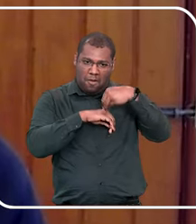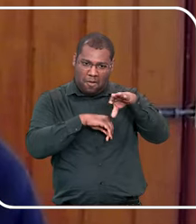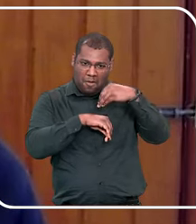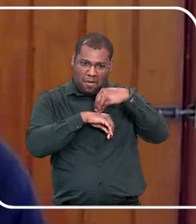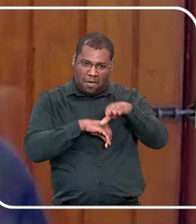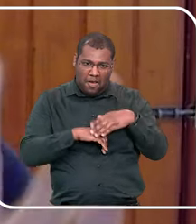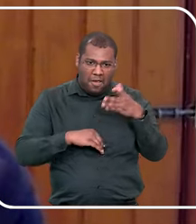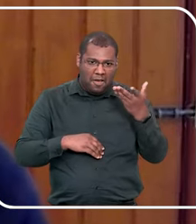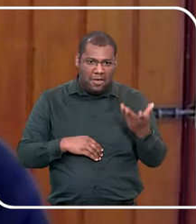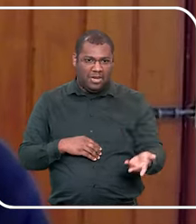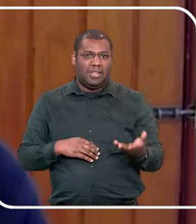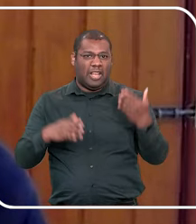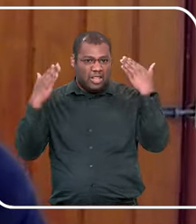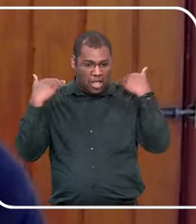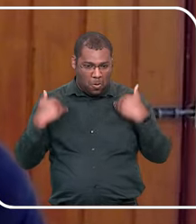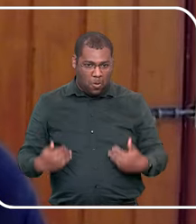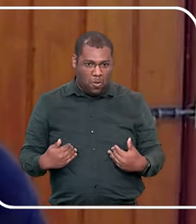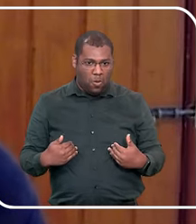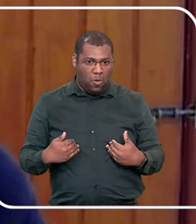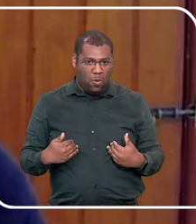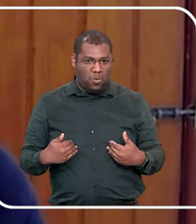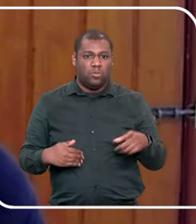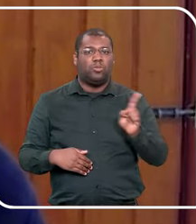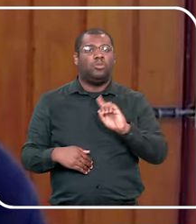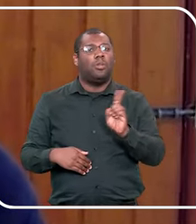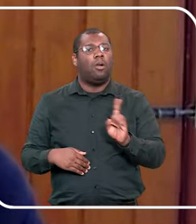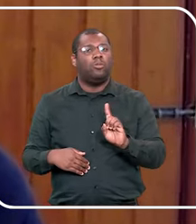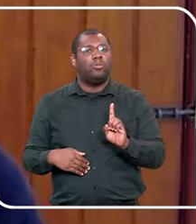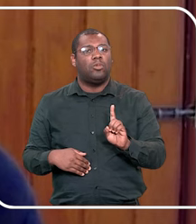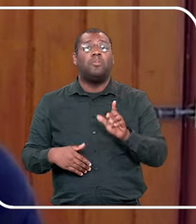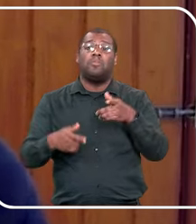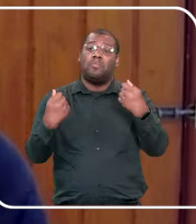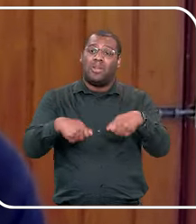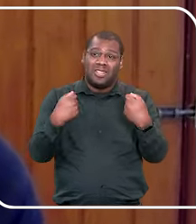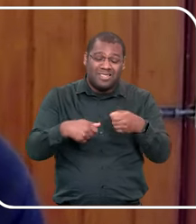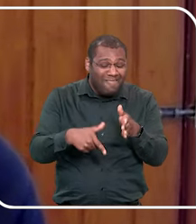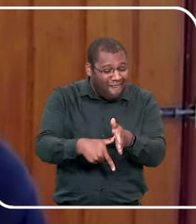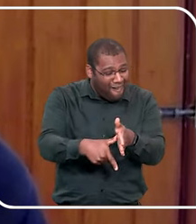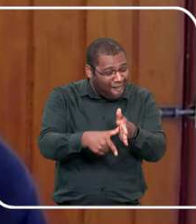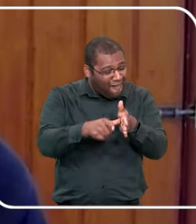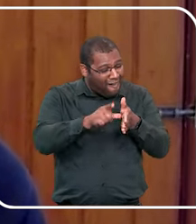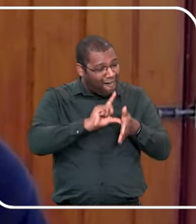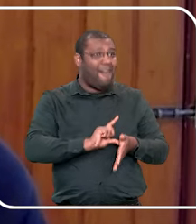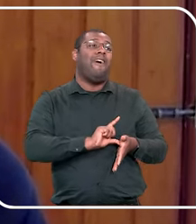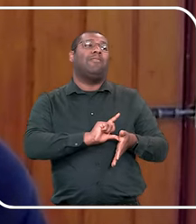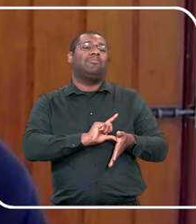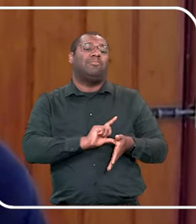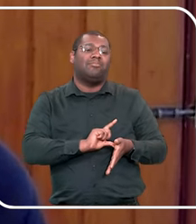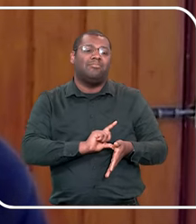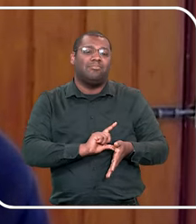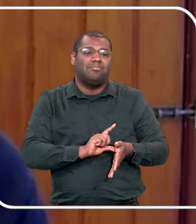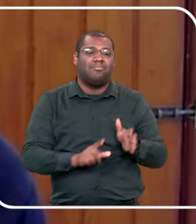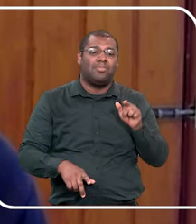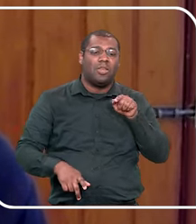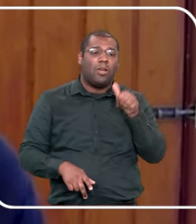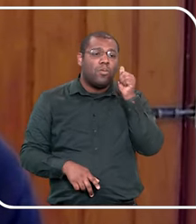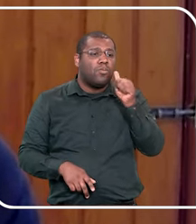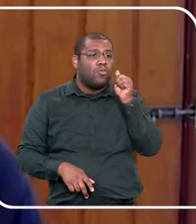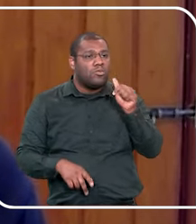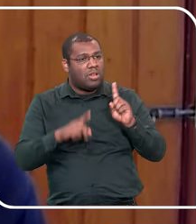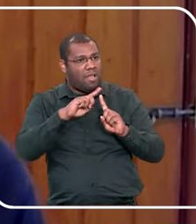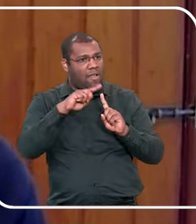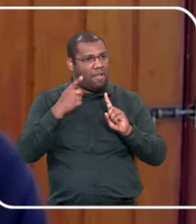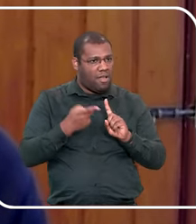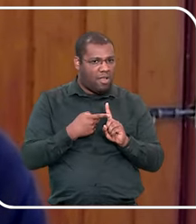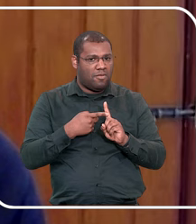e vai dar uma aula para essa criança. Não, gente, é desde a barriga. A gente tem que aprender como sociedade que você vê uma